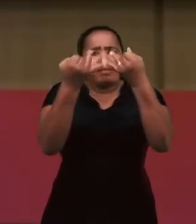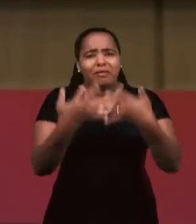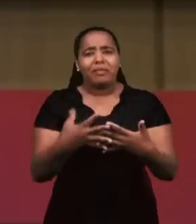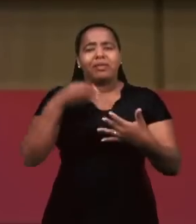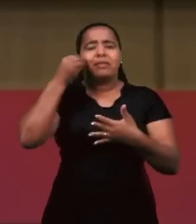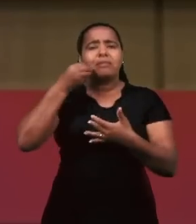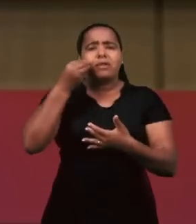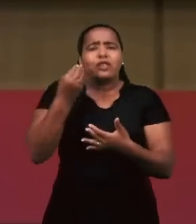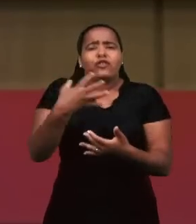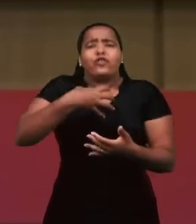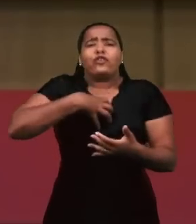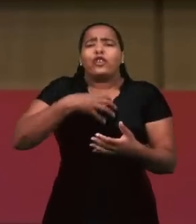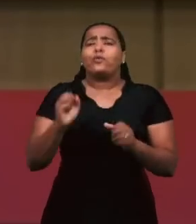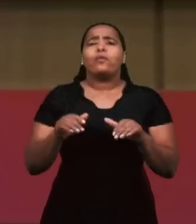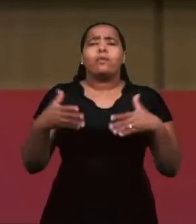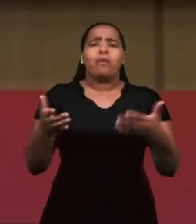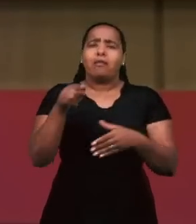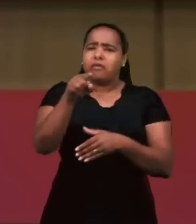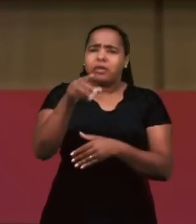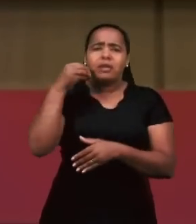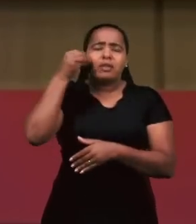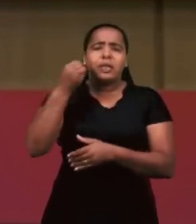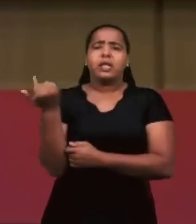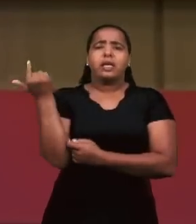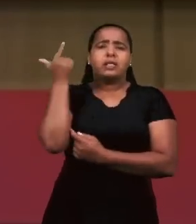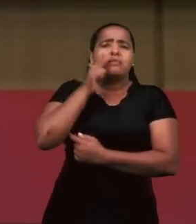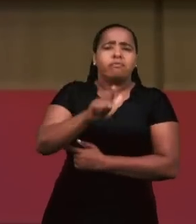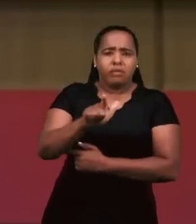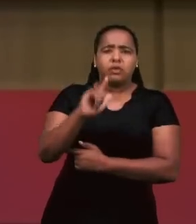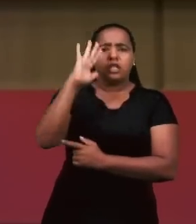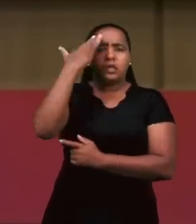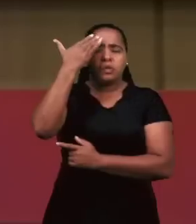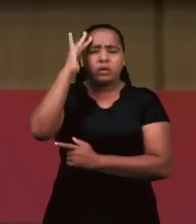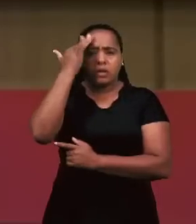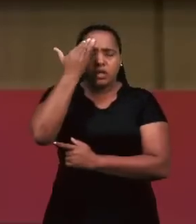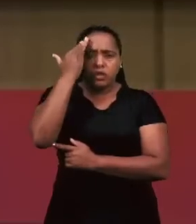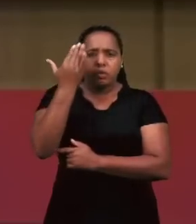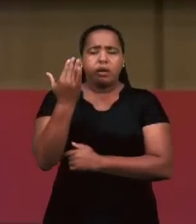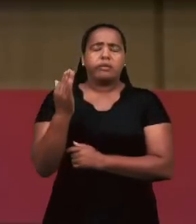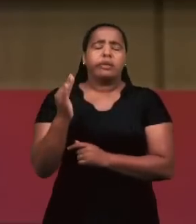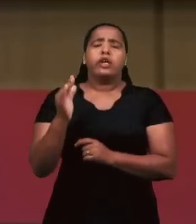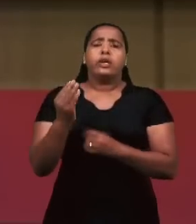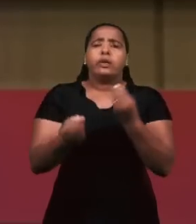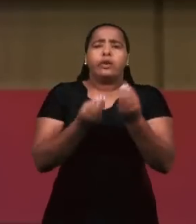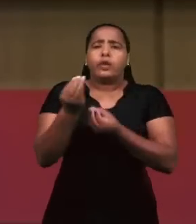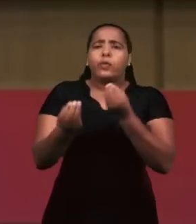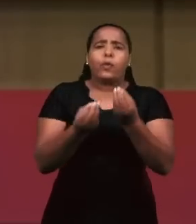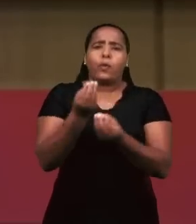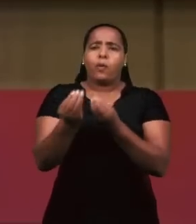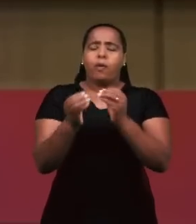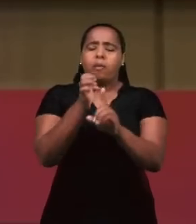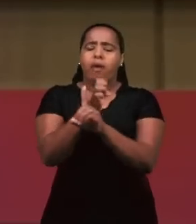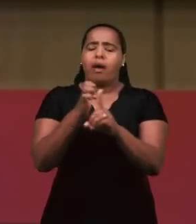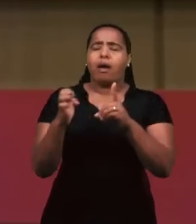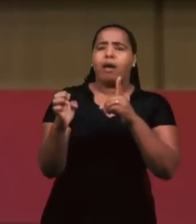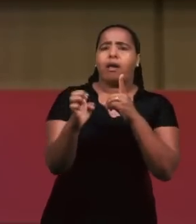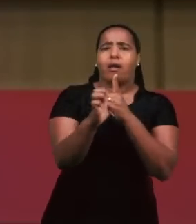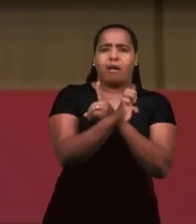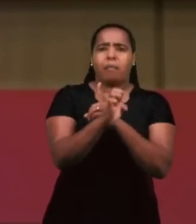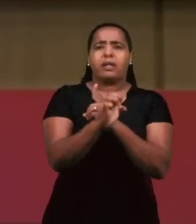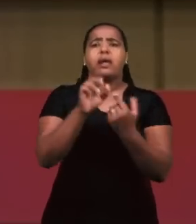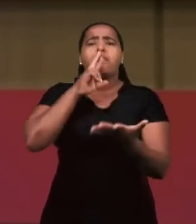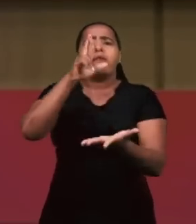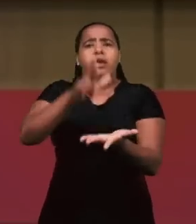alcançado nos estudos da Escola Bíblica e também o que ela tem sido de útil para a vida dos jovens na